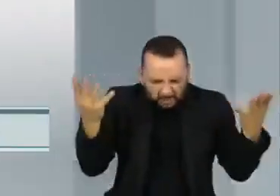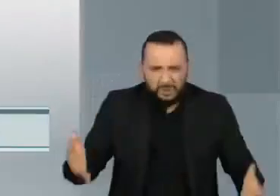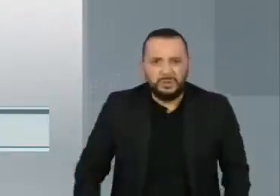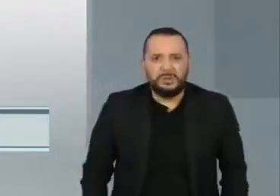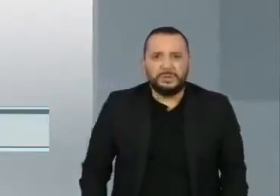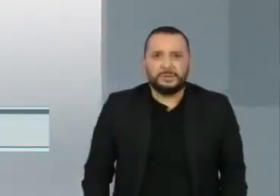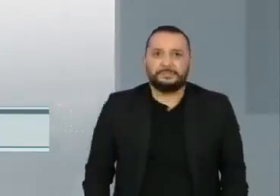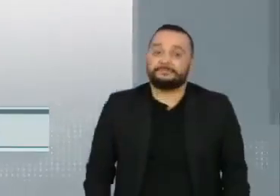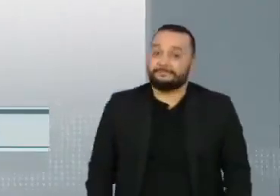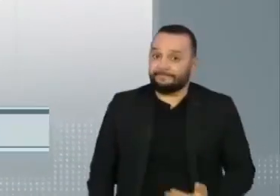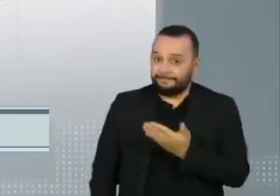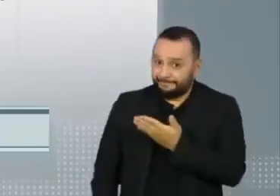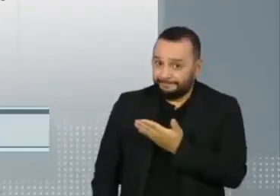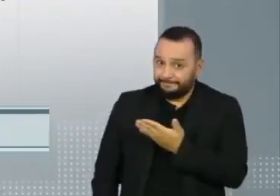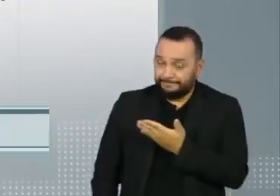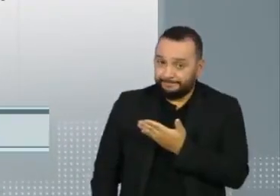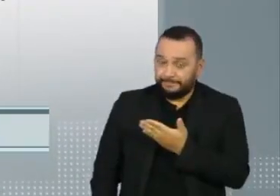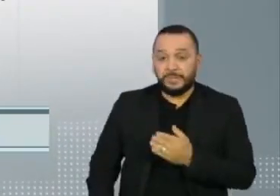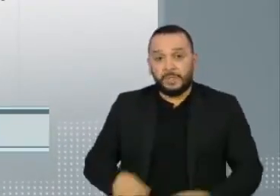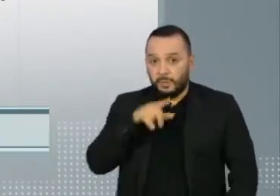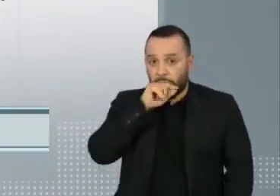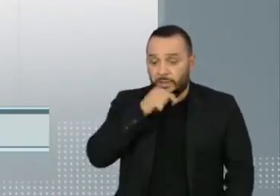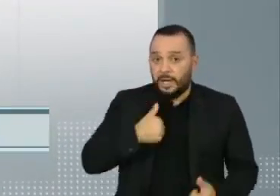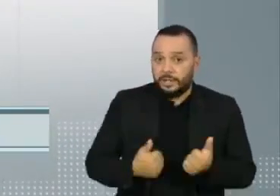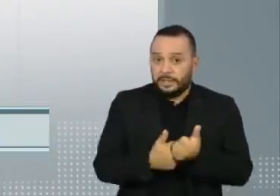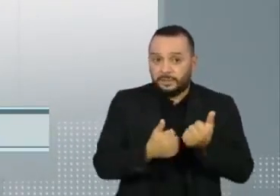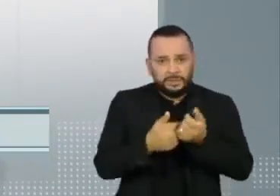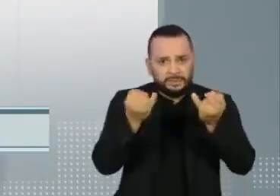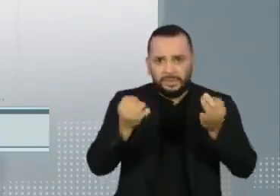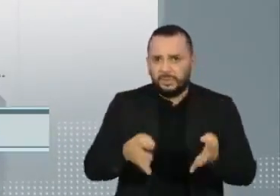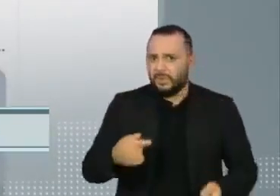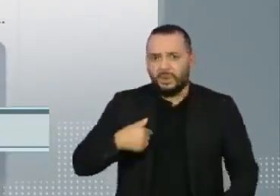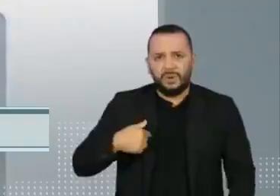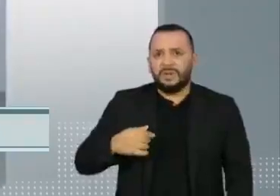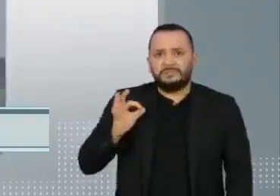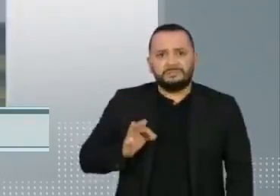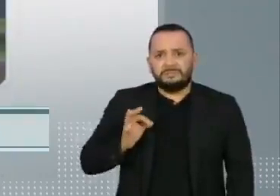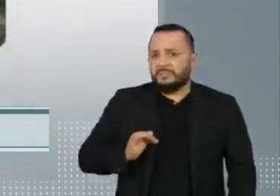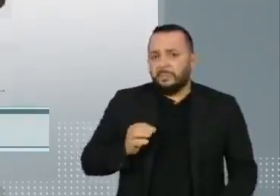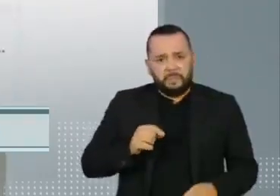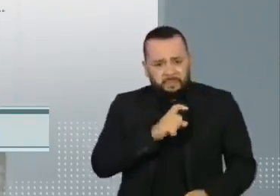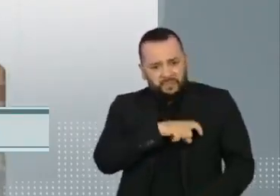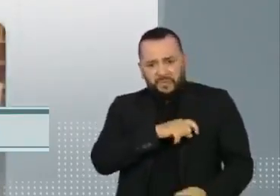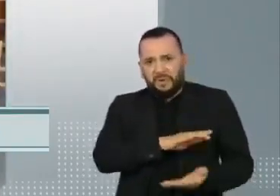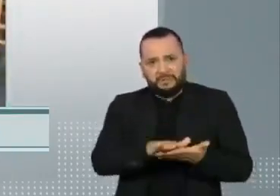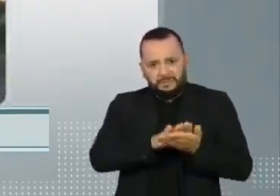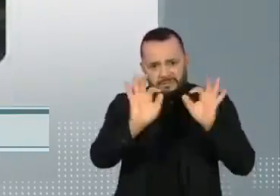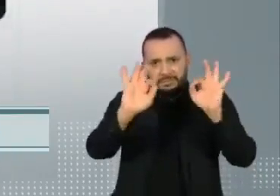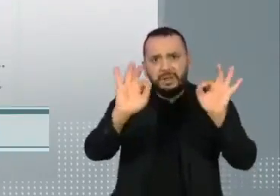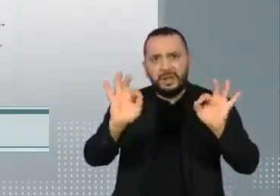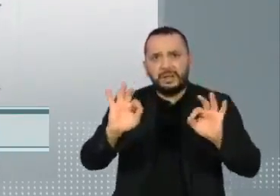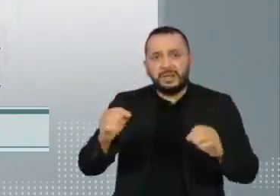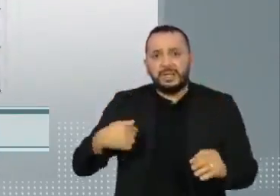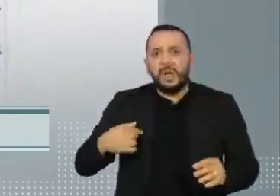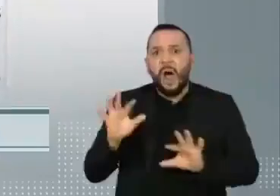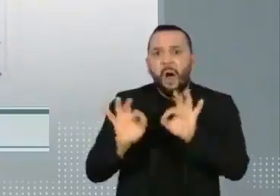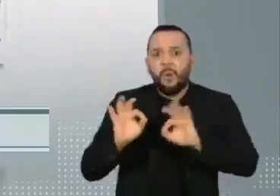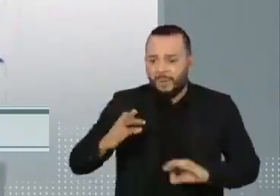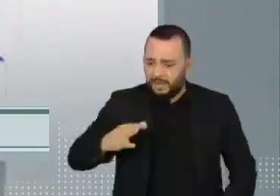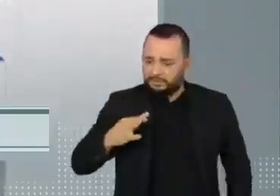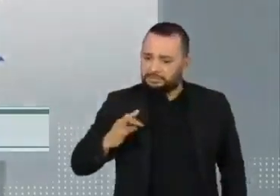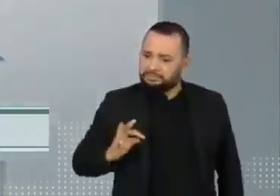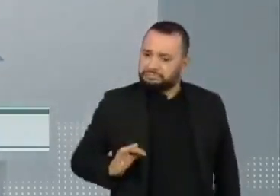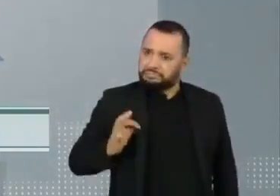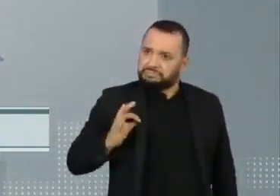No Twitter, o assessor especial de Bolsonaro negou que tenha feito o gesto de forma proposital e alegou estar arrumando a lapela. Ele